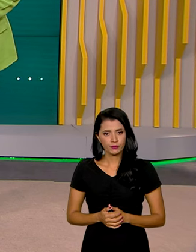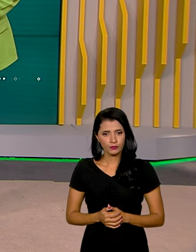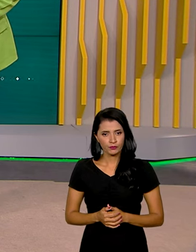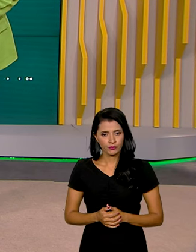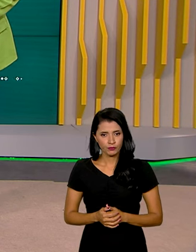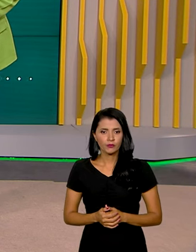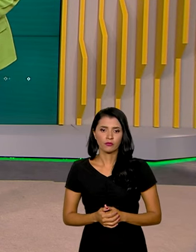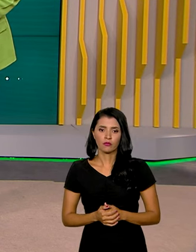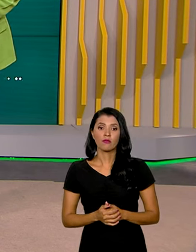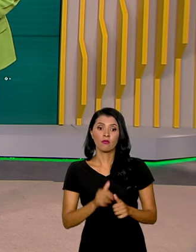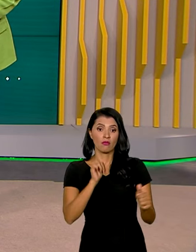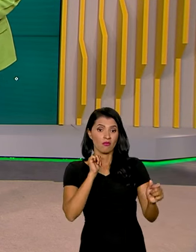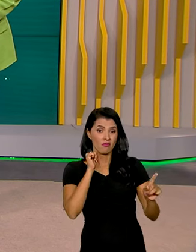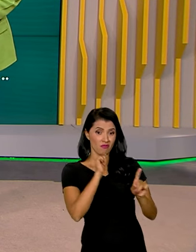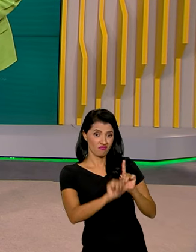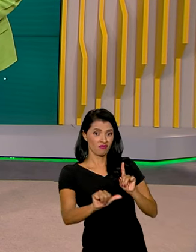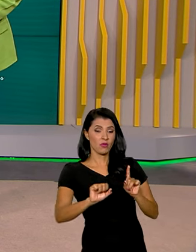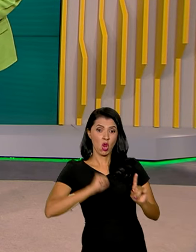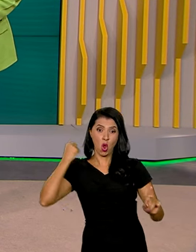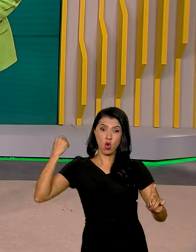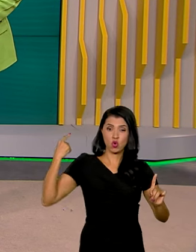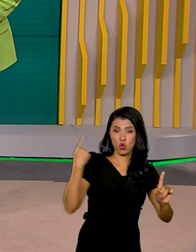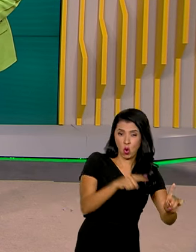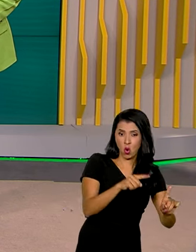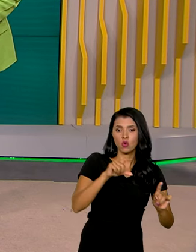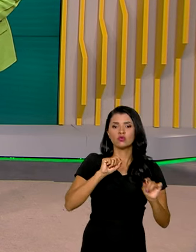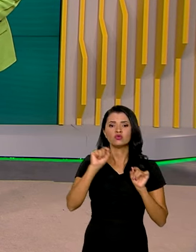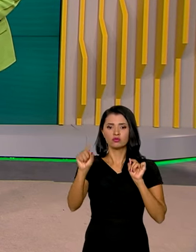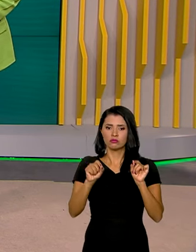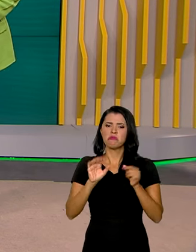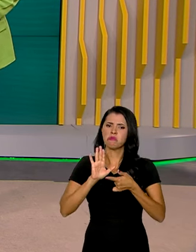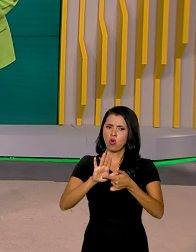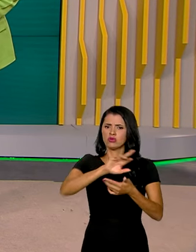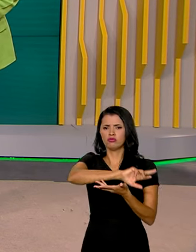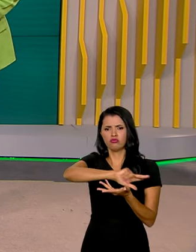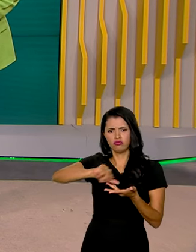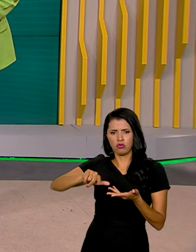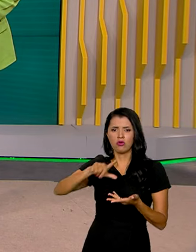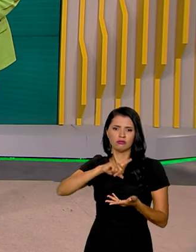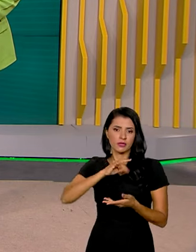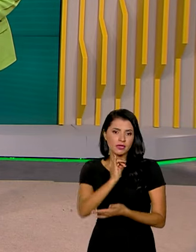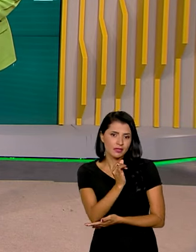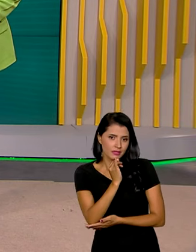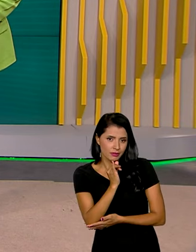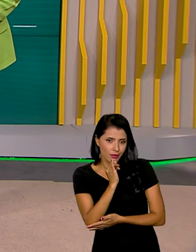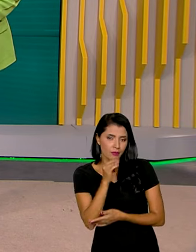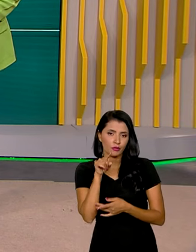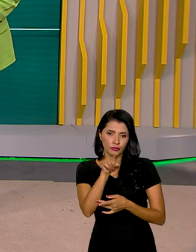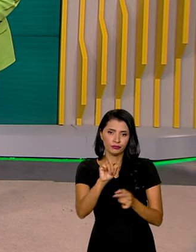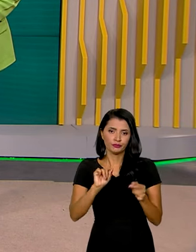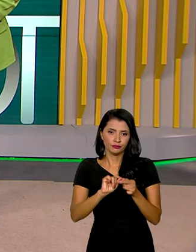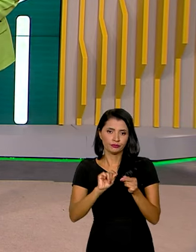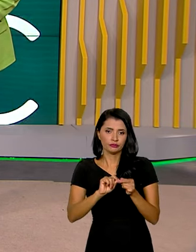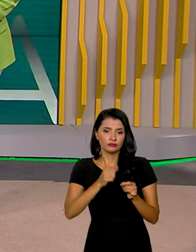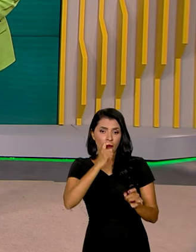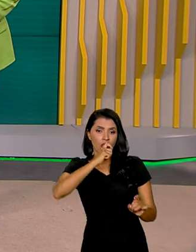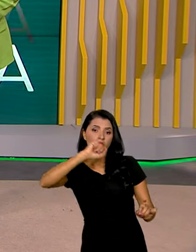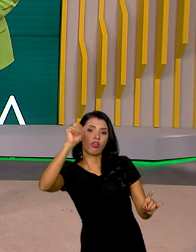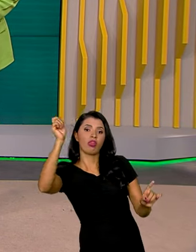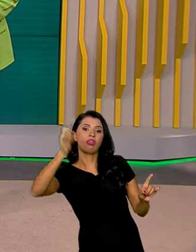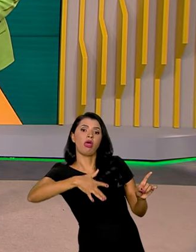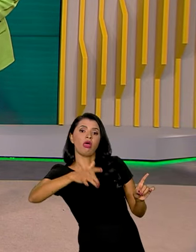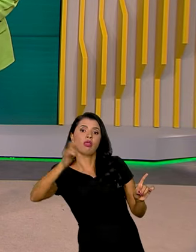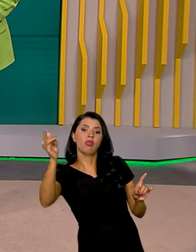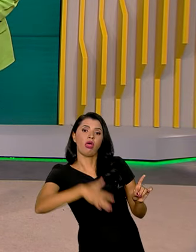A misoginia, que é o ódio às mulheres, se manifesta de diversas formas. São exemplos o ato de desqualificar as mulheres,